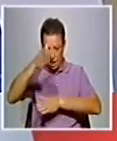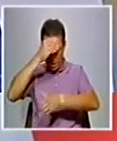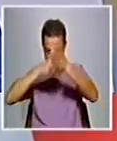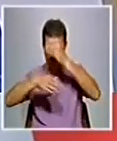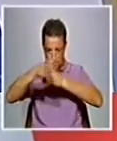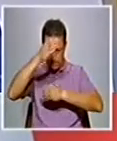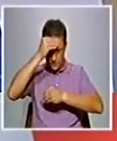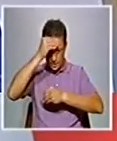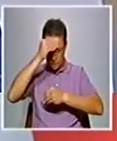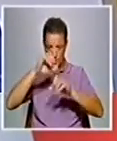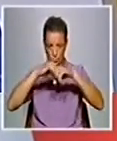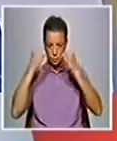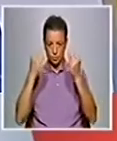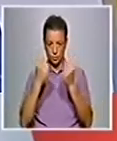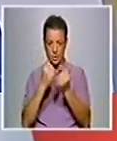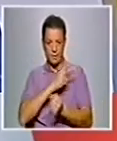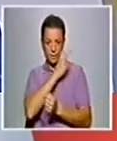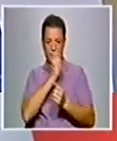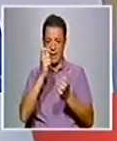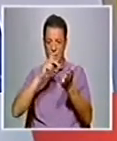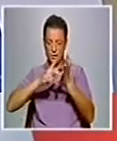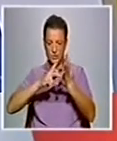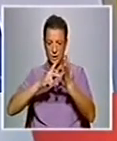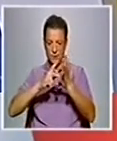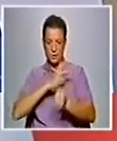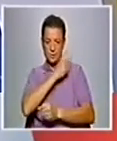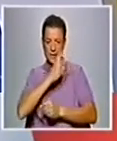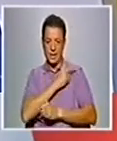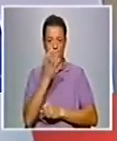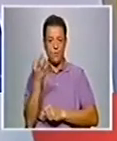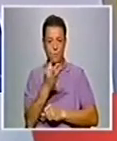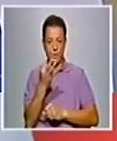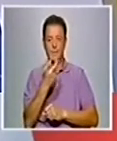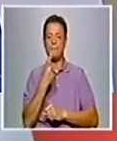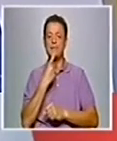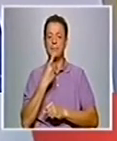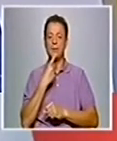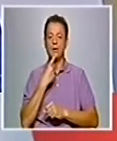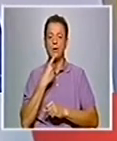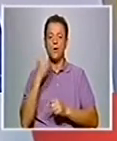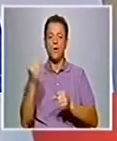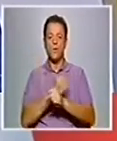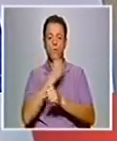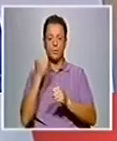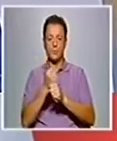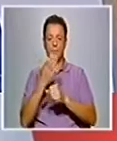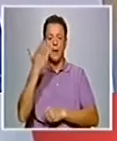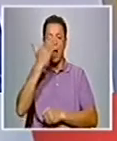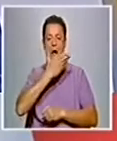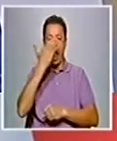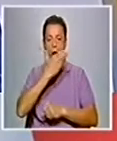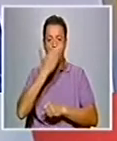e o Sociedade Civil foi até à Faculdade de Engenharia da Universidade do Porto perceber como é que hoje funcionam as aulas